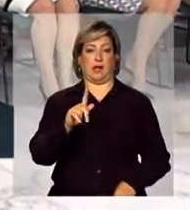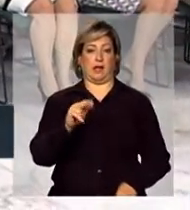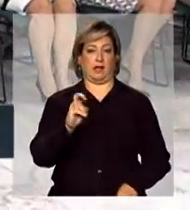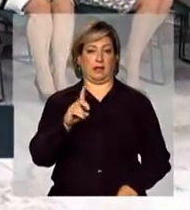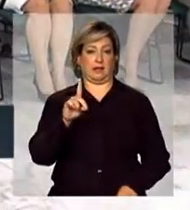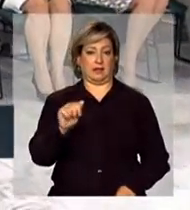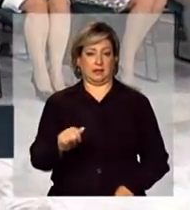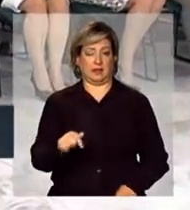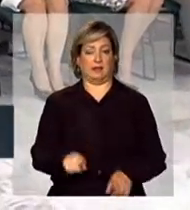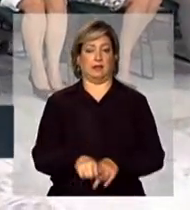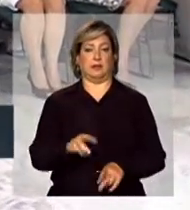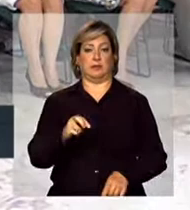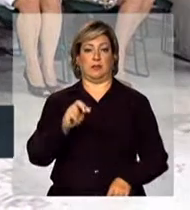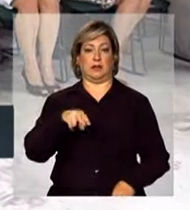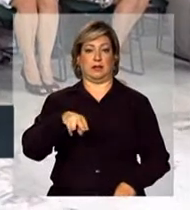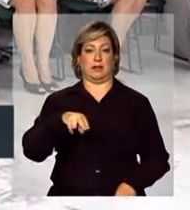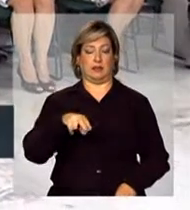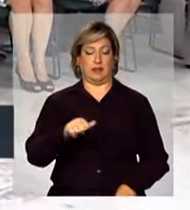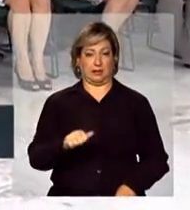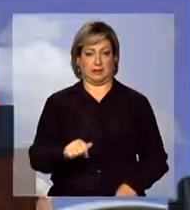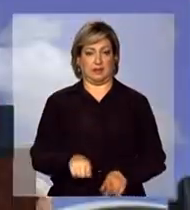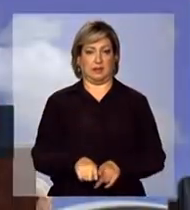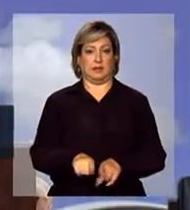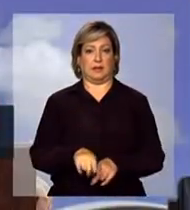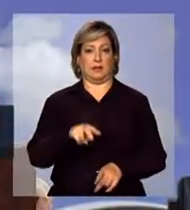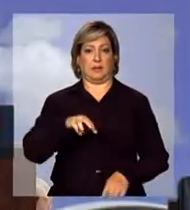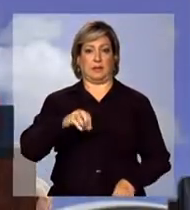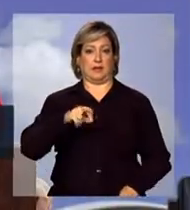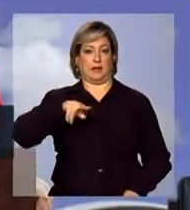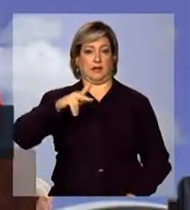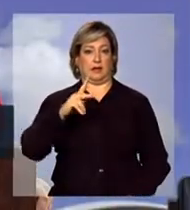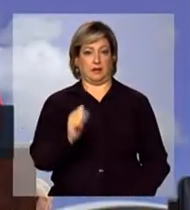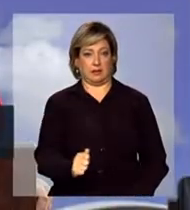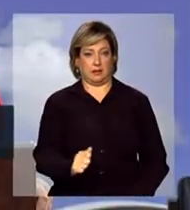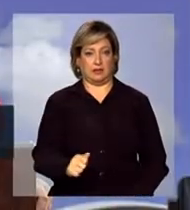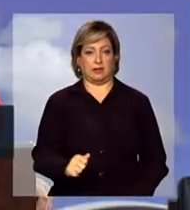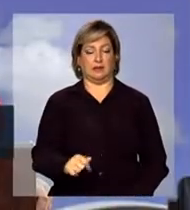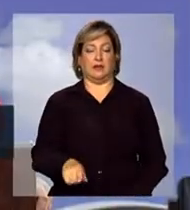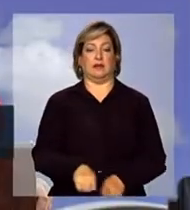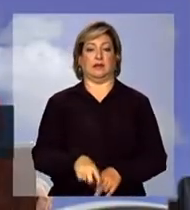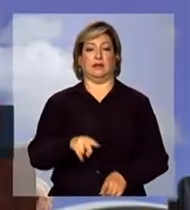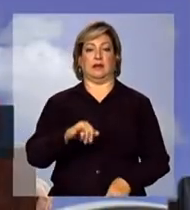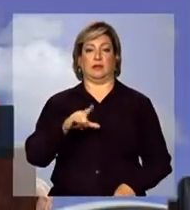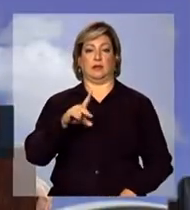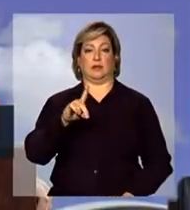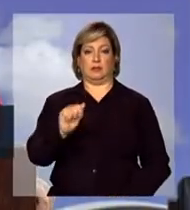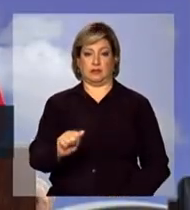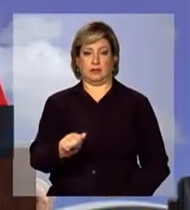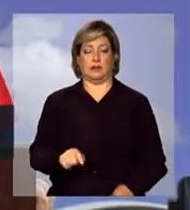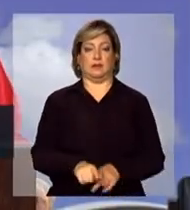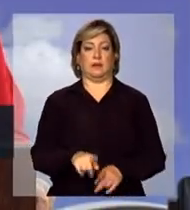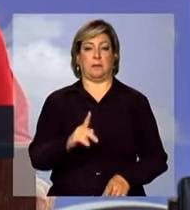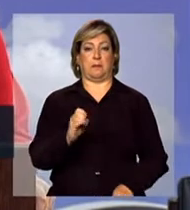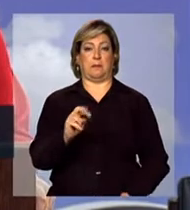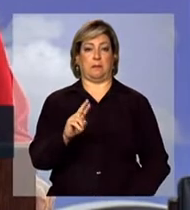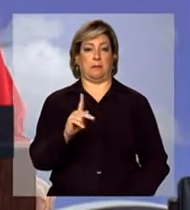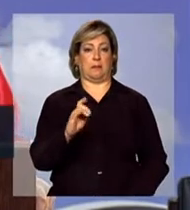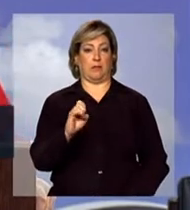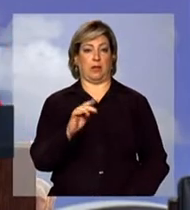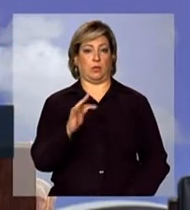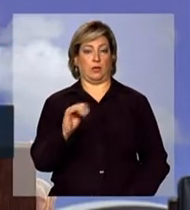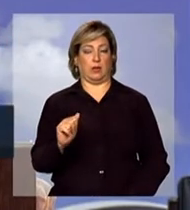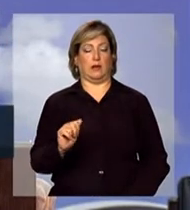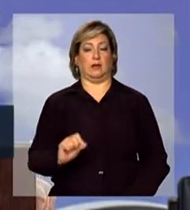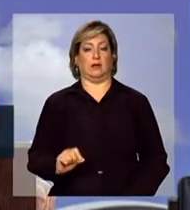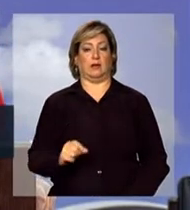Salomão, Marina Santana, Marinha Raup, Nilda Godin, Perpétuo Almeida e